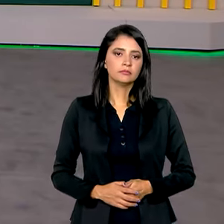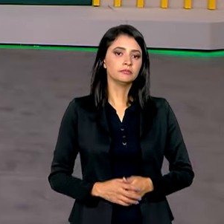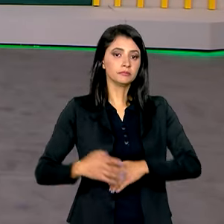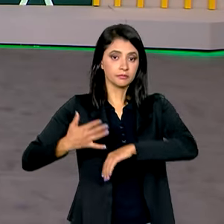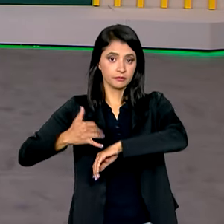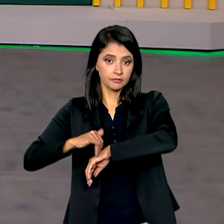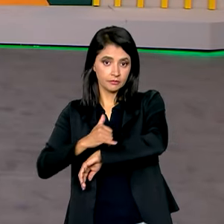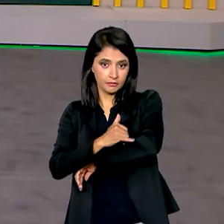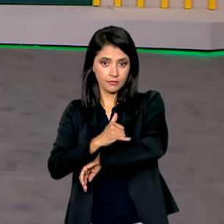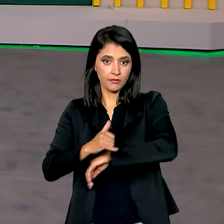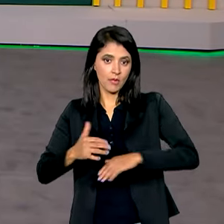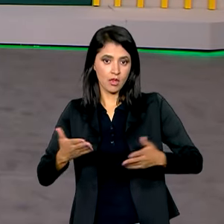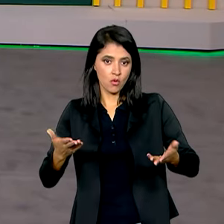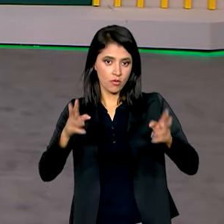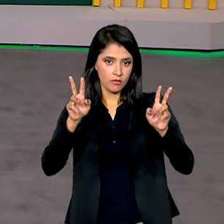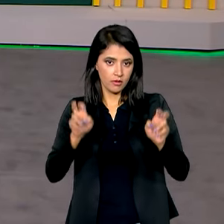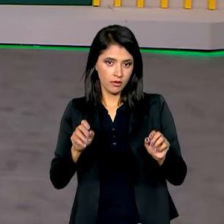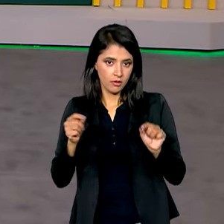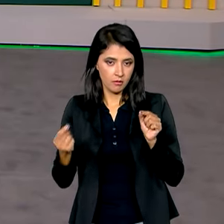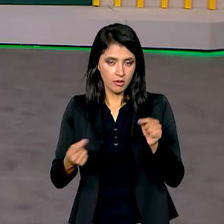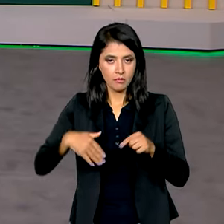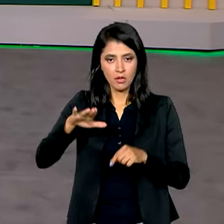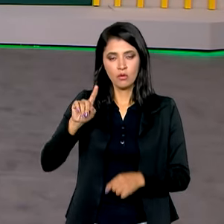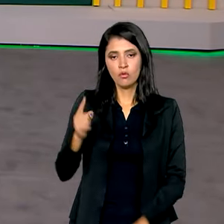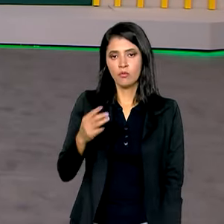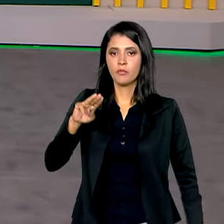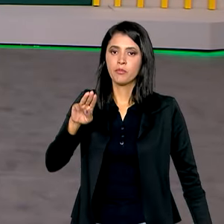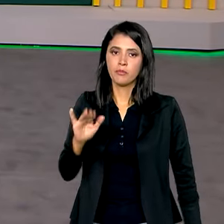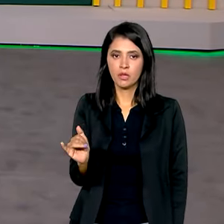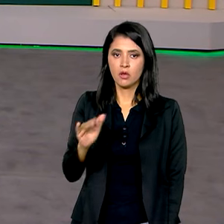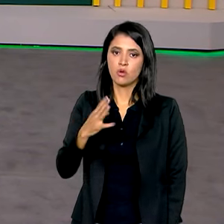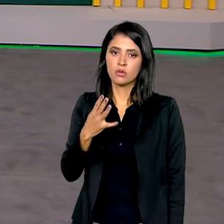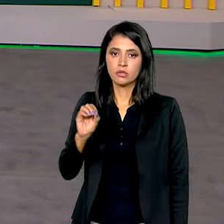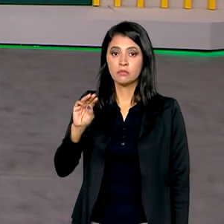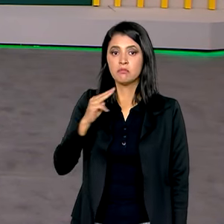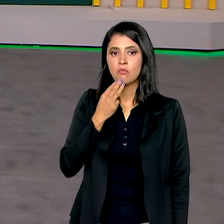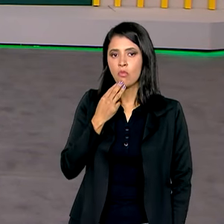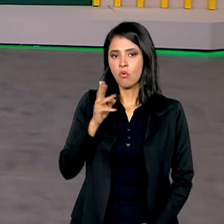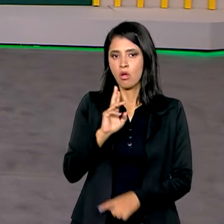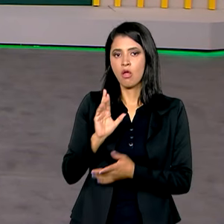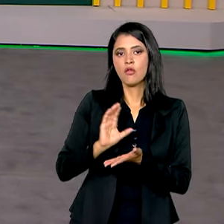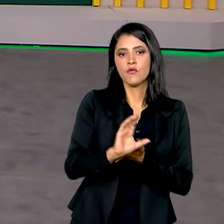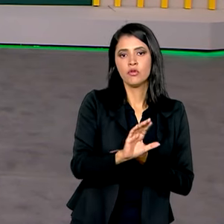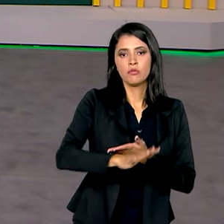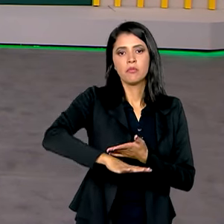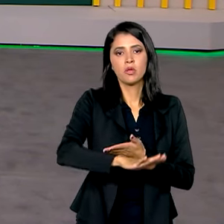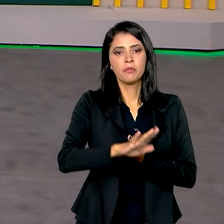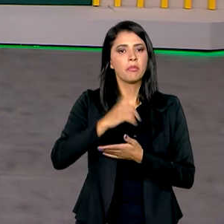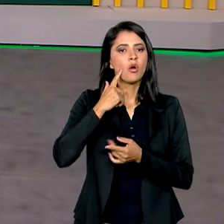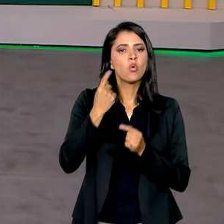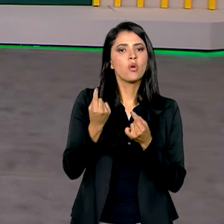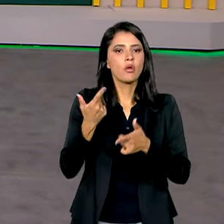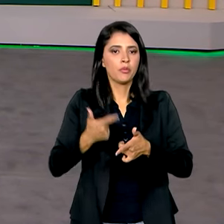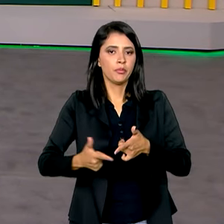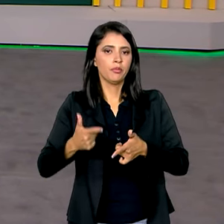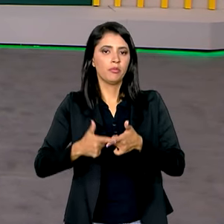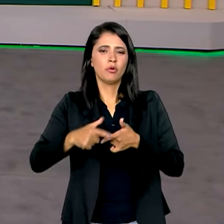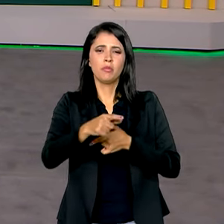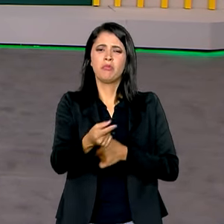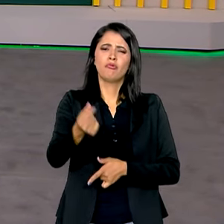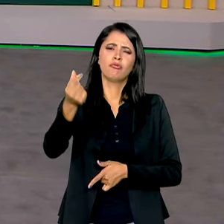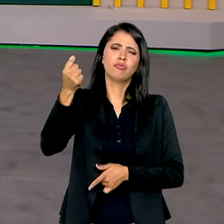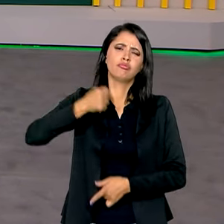Infraestrutura agora. São mais de 1 bilhão e 400 milhões de reais em investimentos para resolver um dos problemas